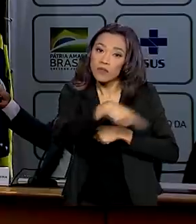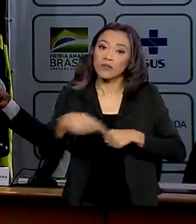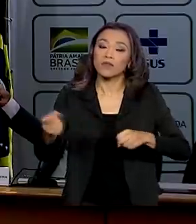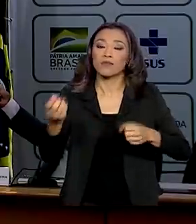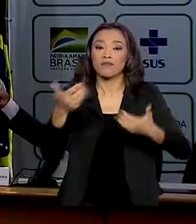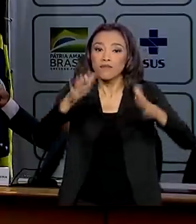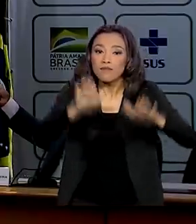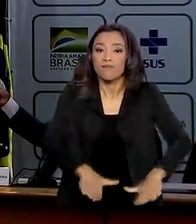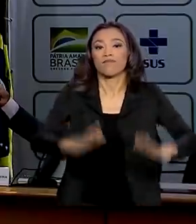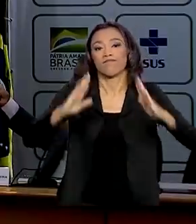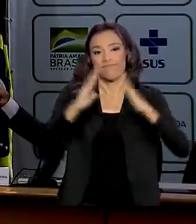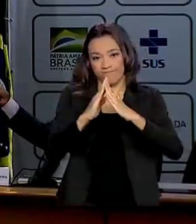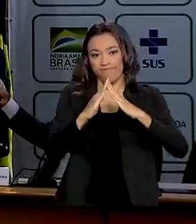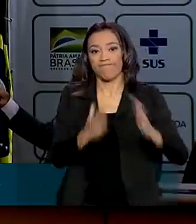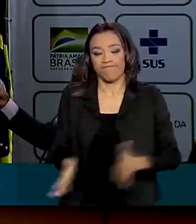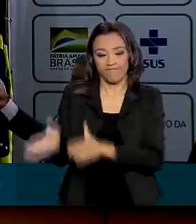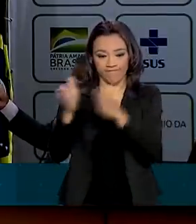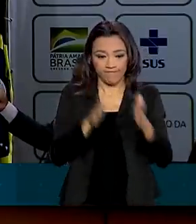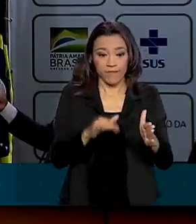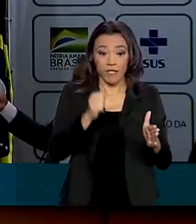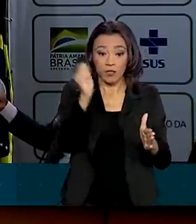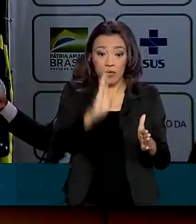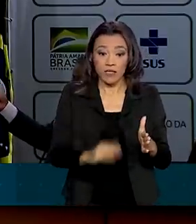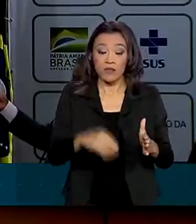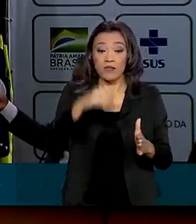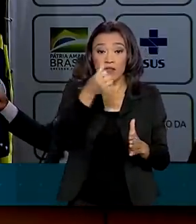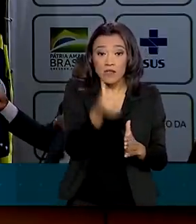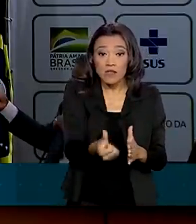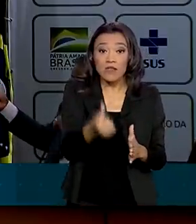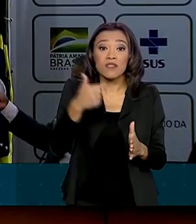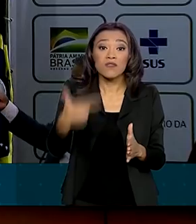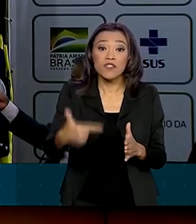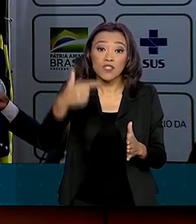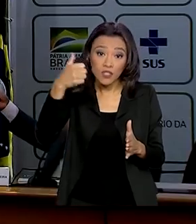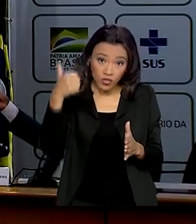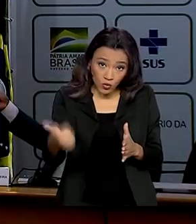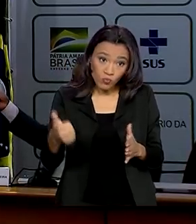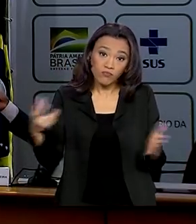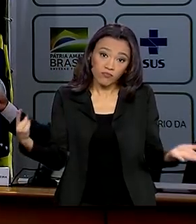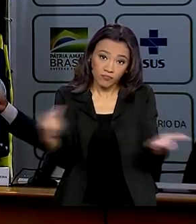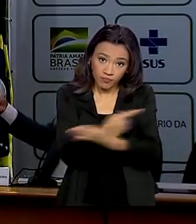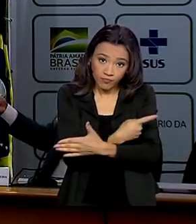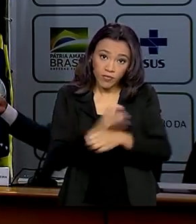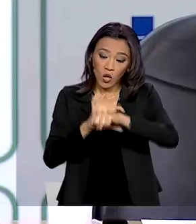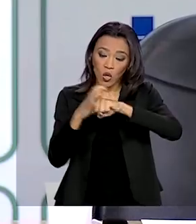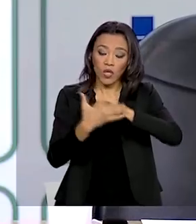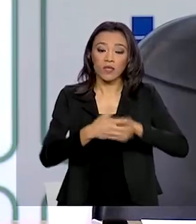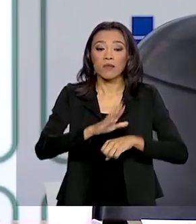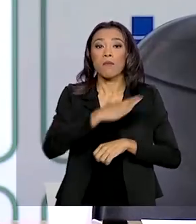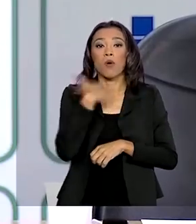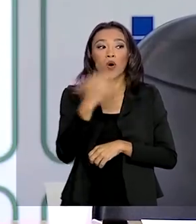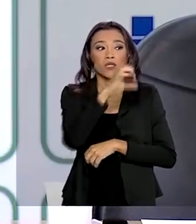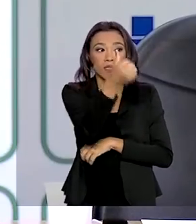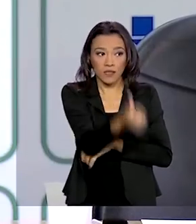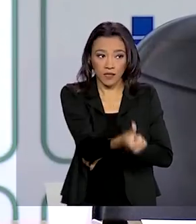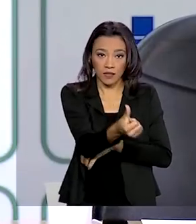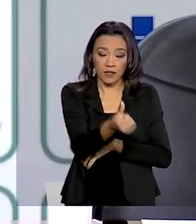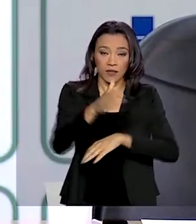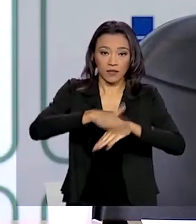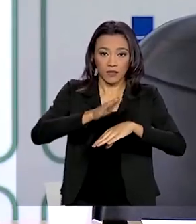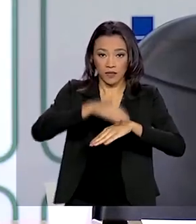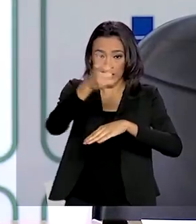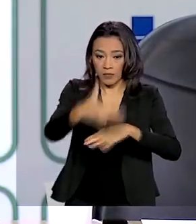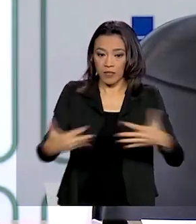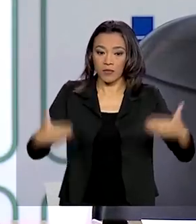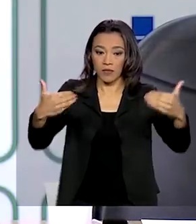O Brasil tem 621 casos confirmados do novo coronavírus, com seis mortes. Segundo o Ministério da Saúde,